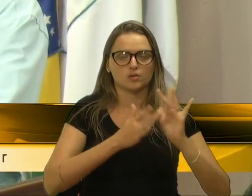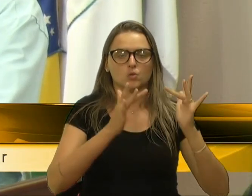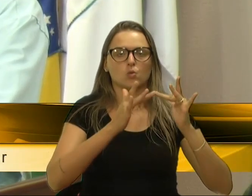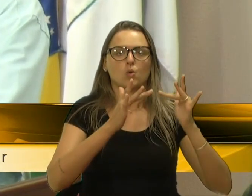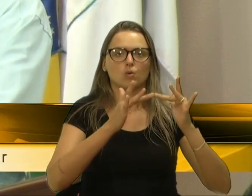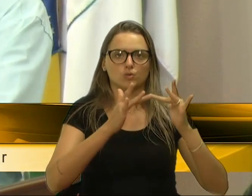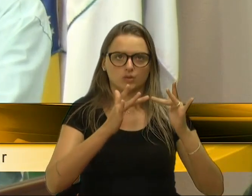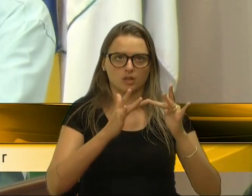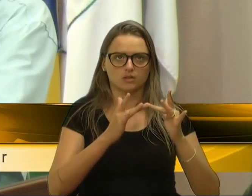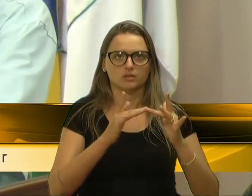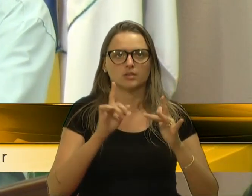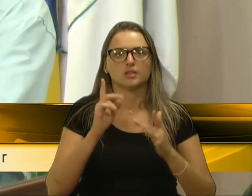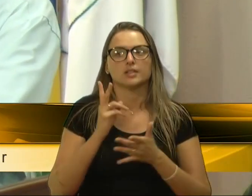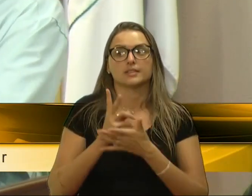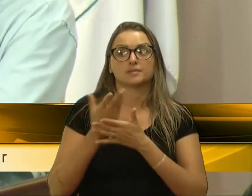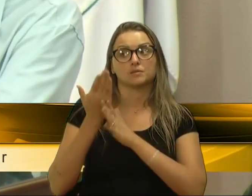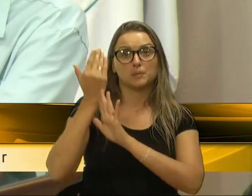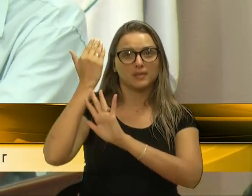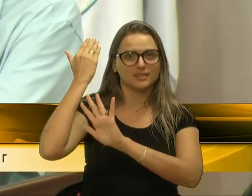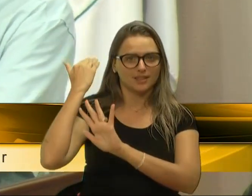parceria desse lá de trás.